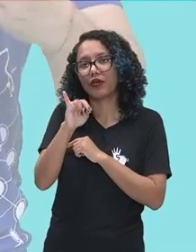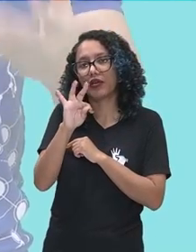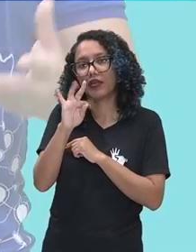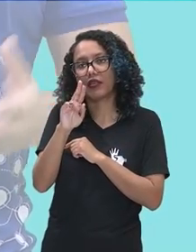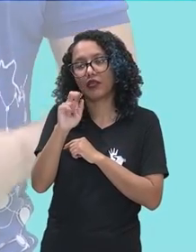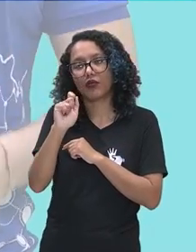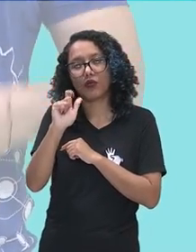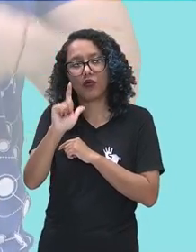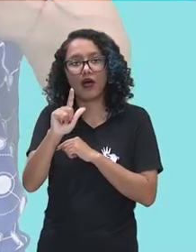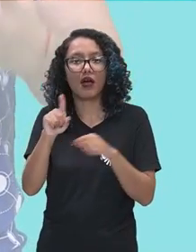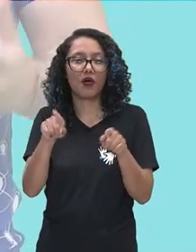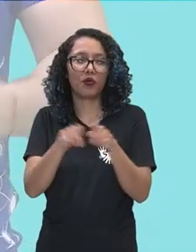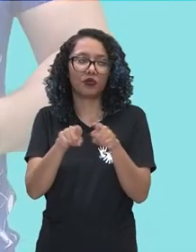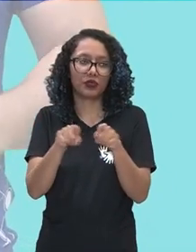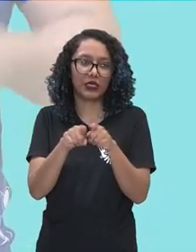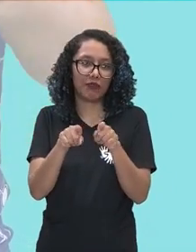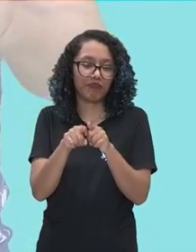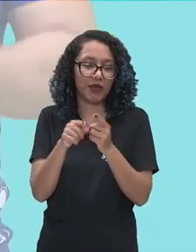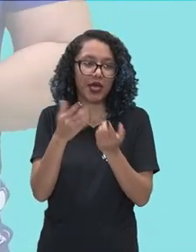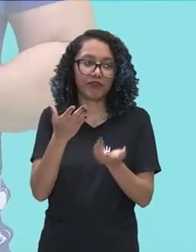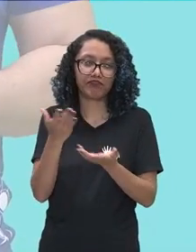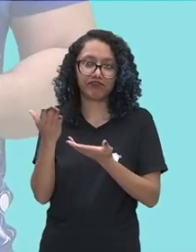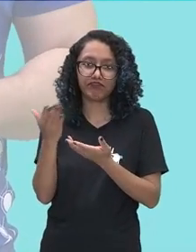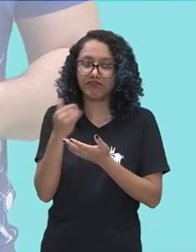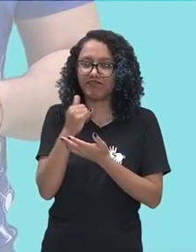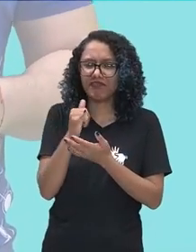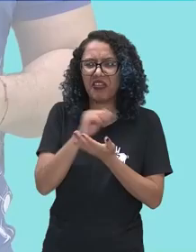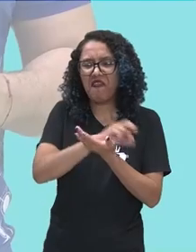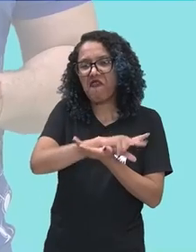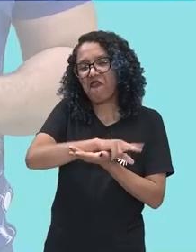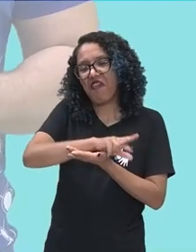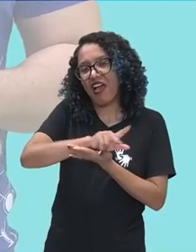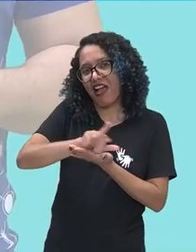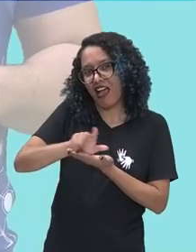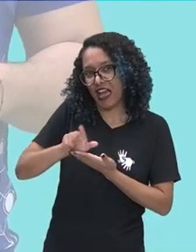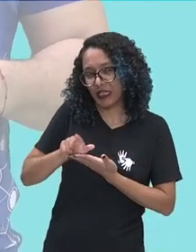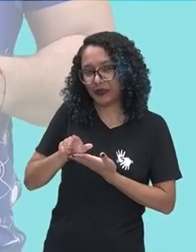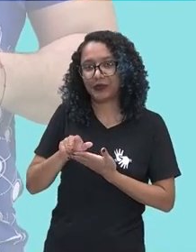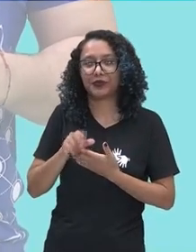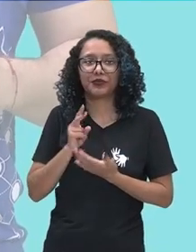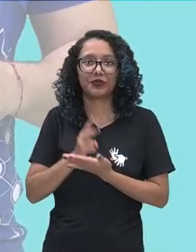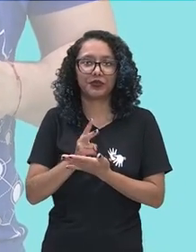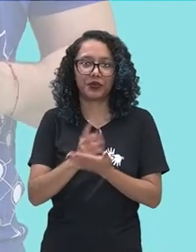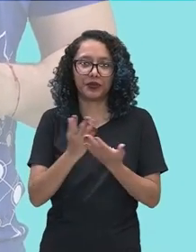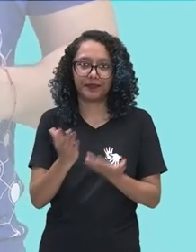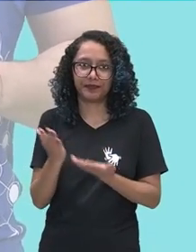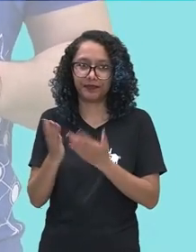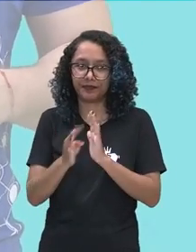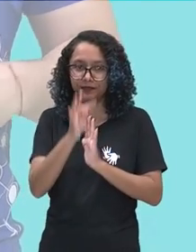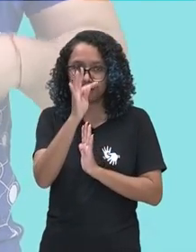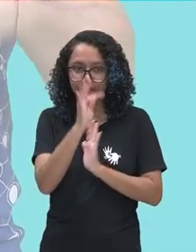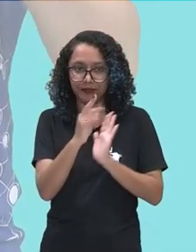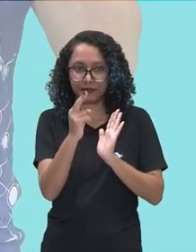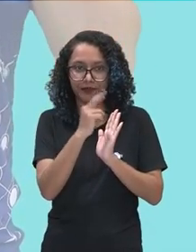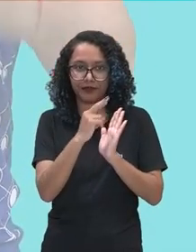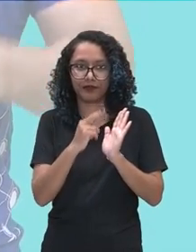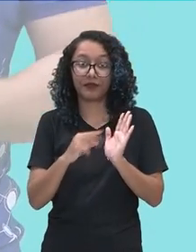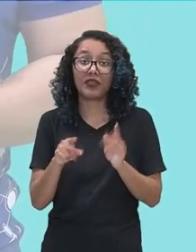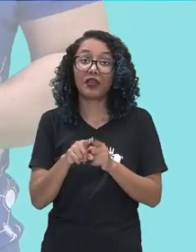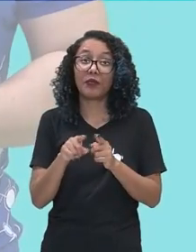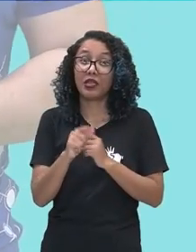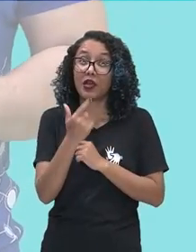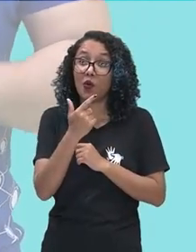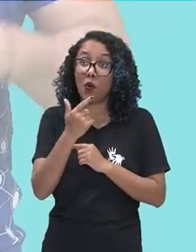energizing, energizar, e assim em diante. Vamos continuar esse texto, ó. Aí, nós temos mais